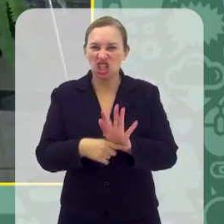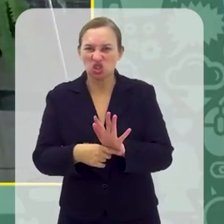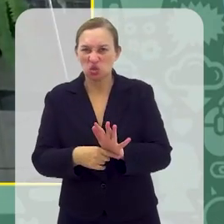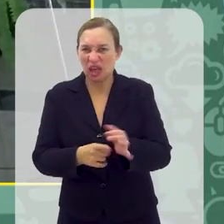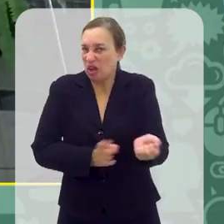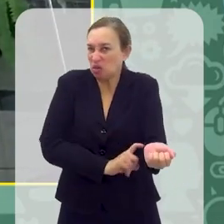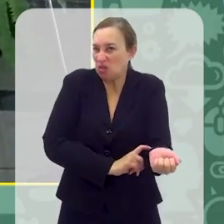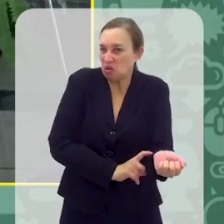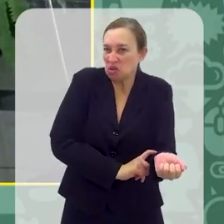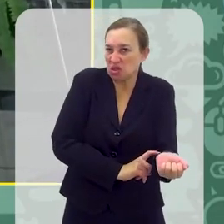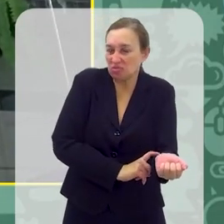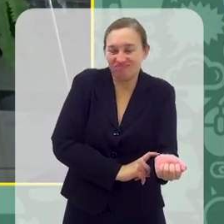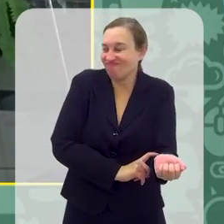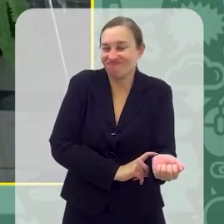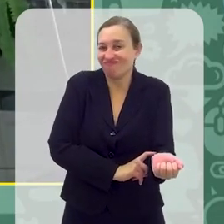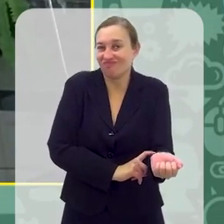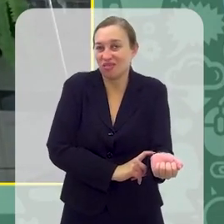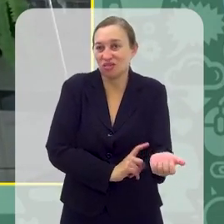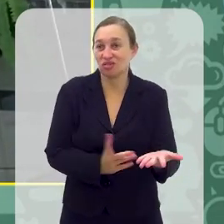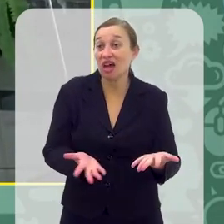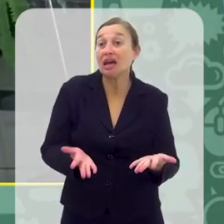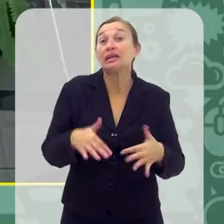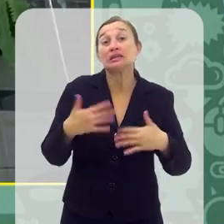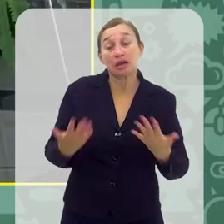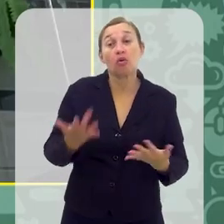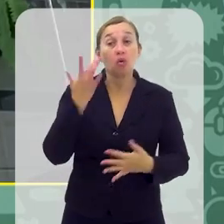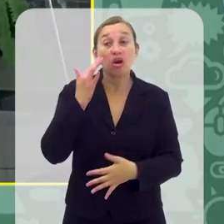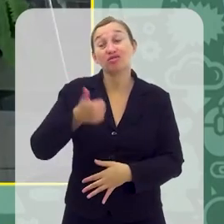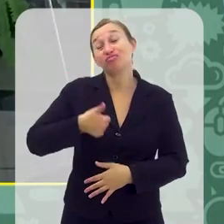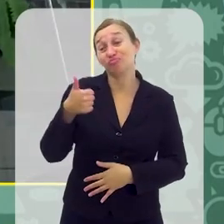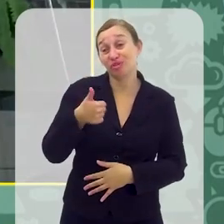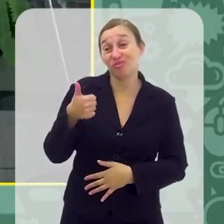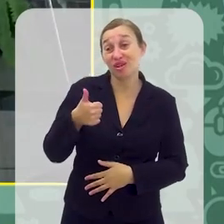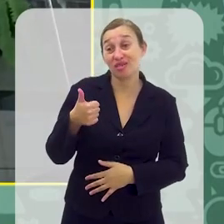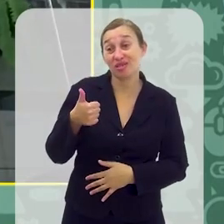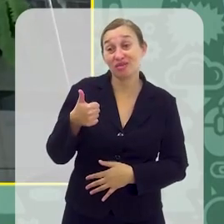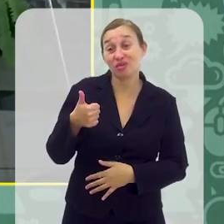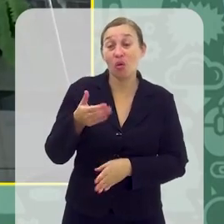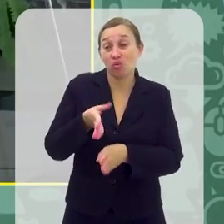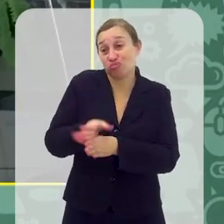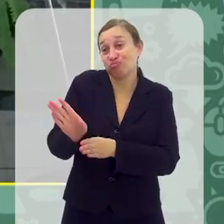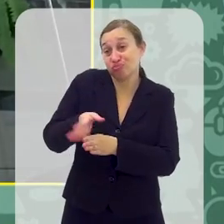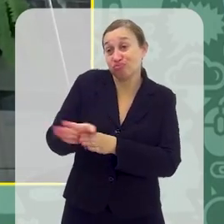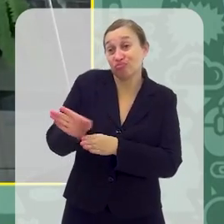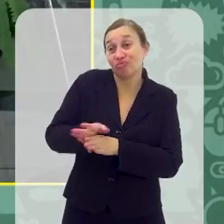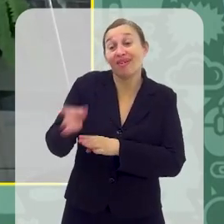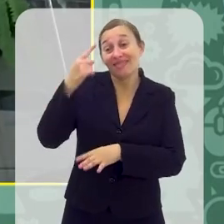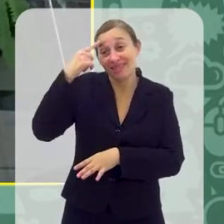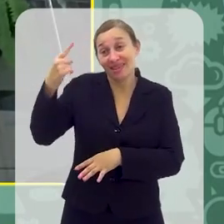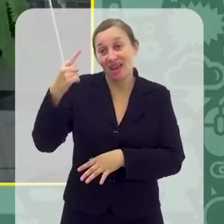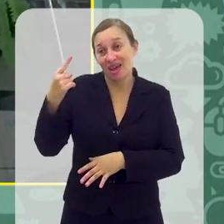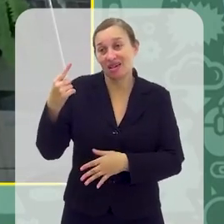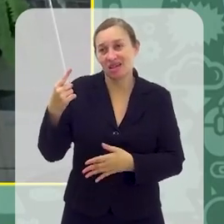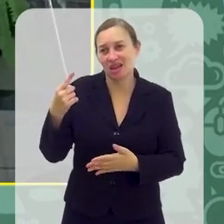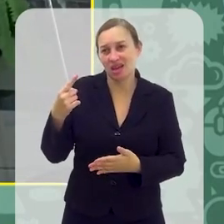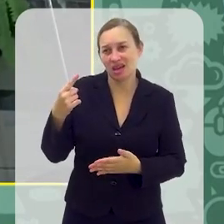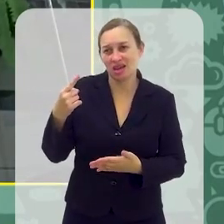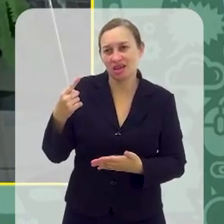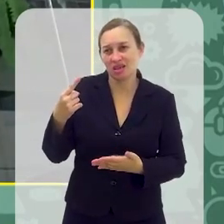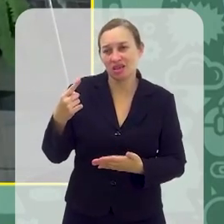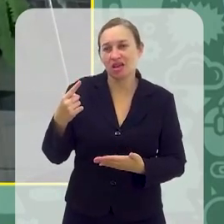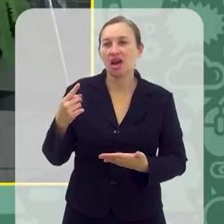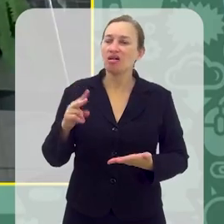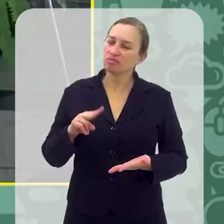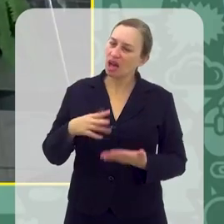pânico não ajuda nunca. Então, acho que o primeiro conselho, a primeira ideia é bola no chão,